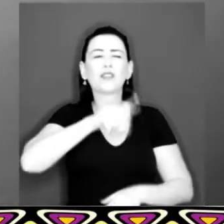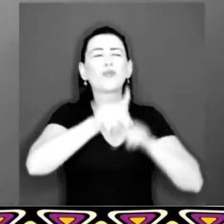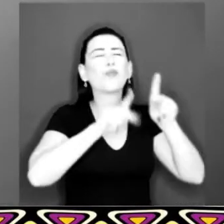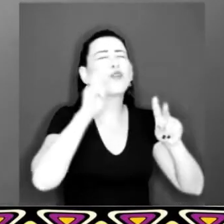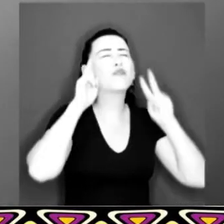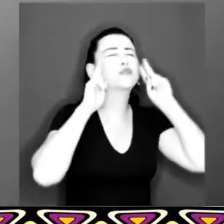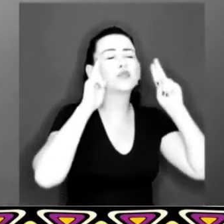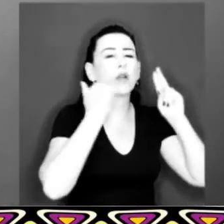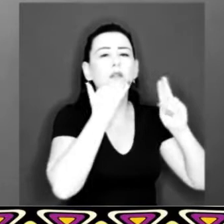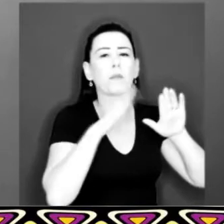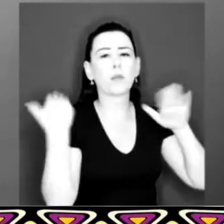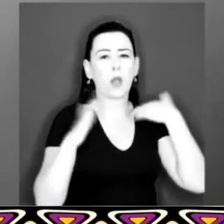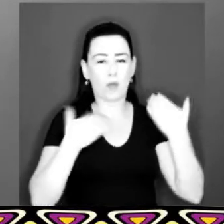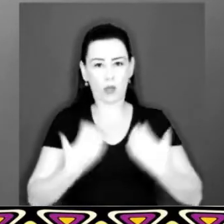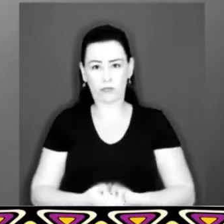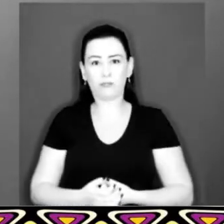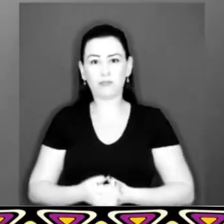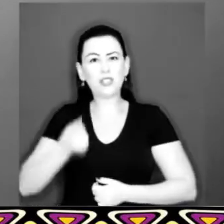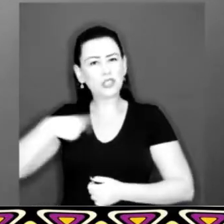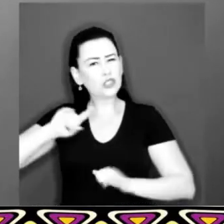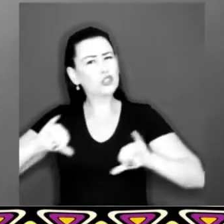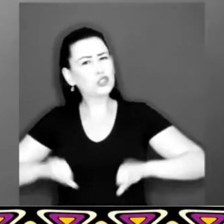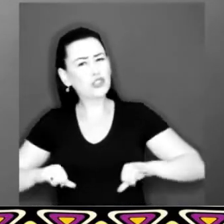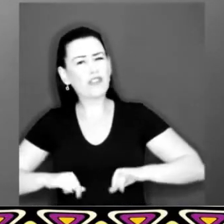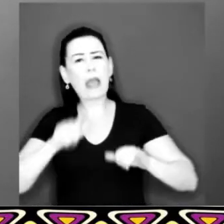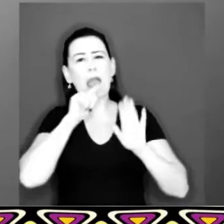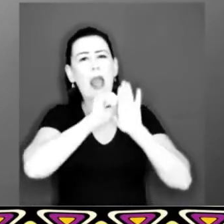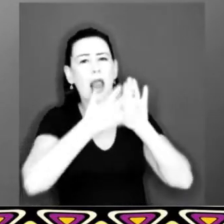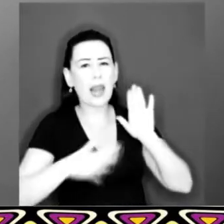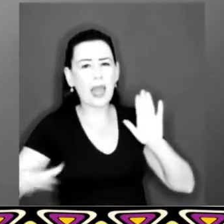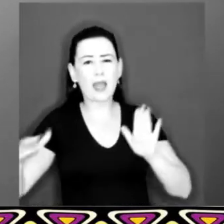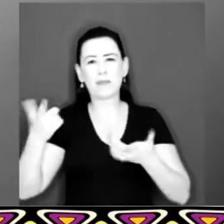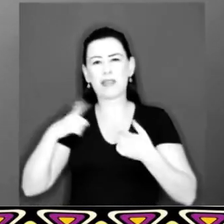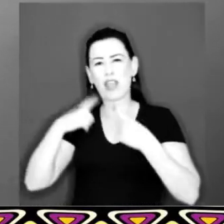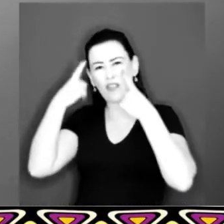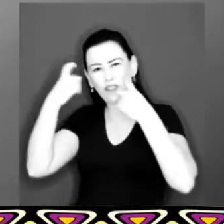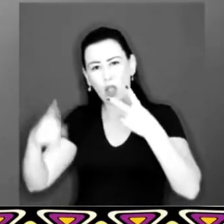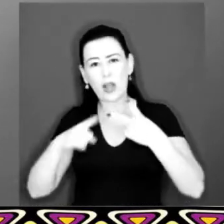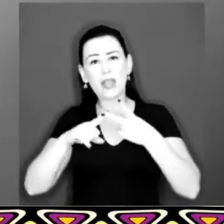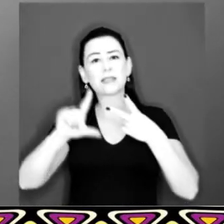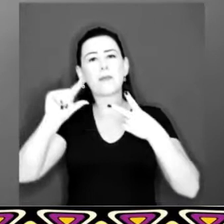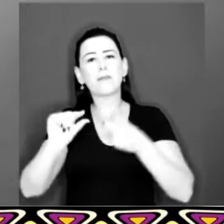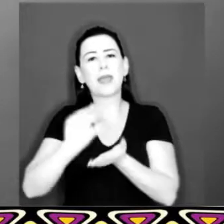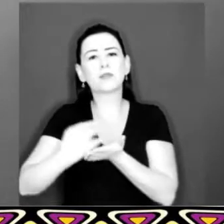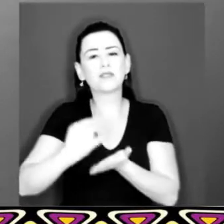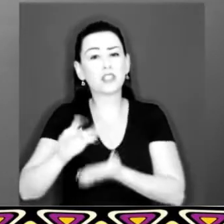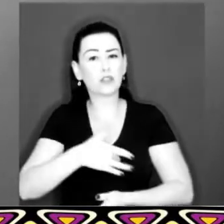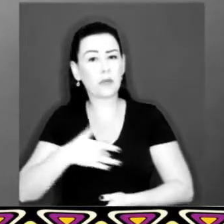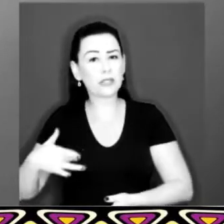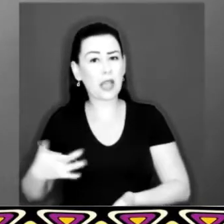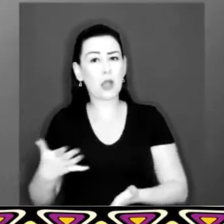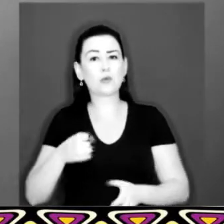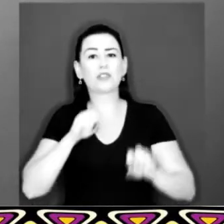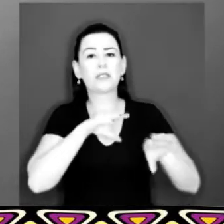Sofremos com a lama, com a violência Com a diminuição dos investimentos em saúde, educação,